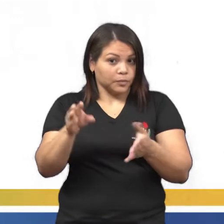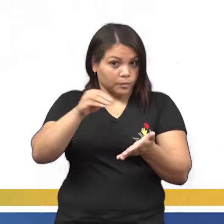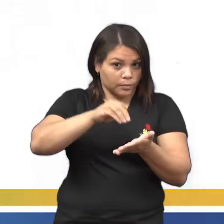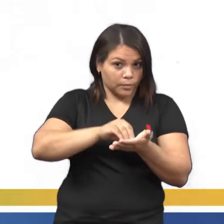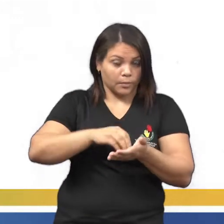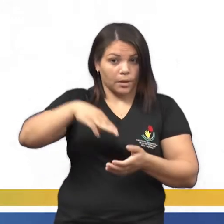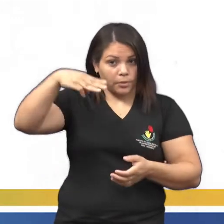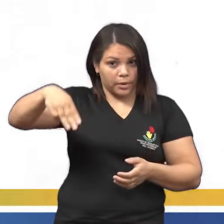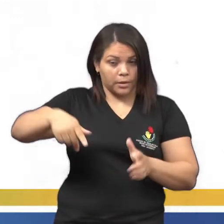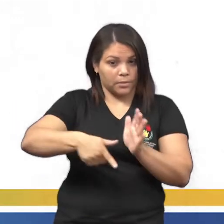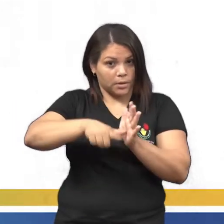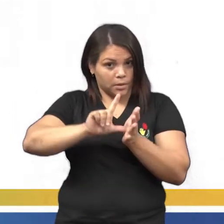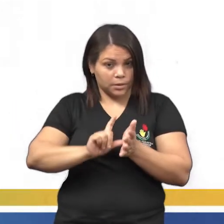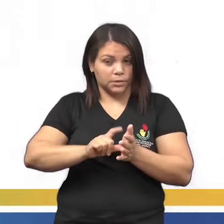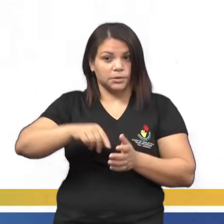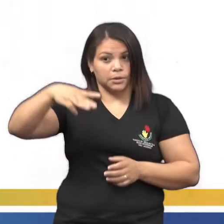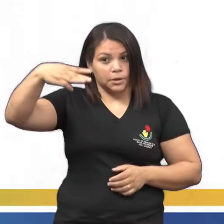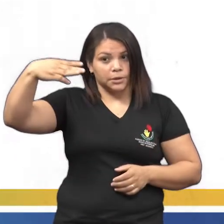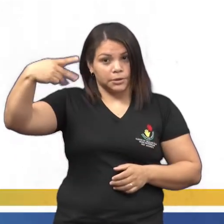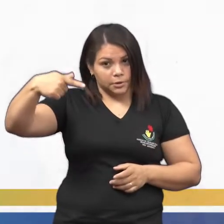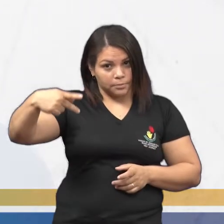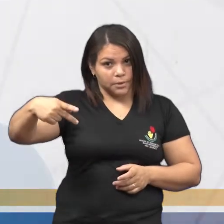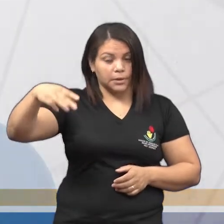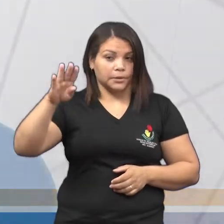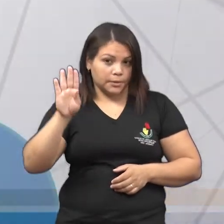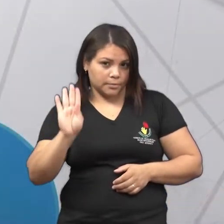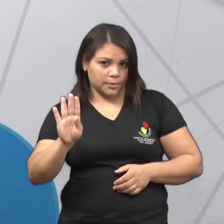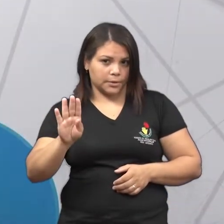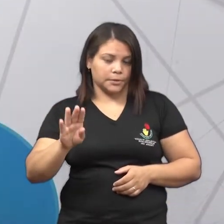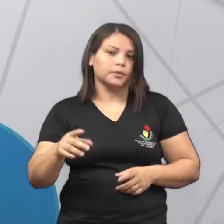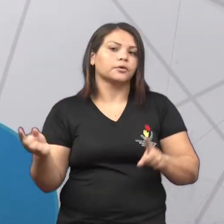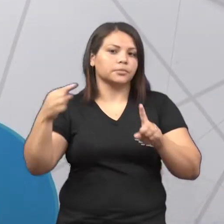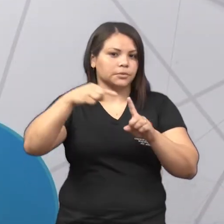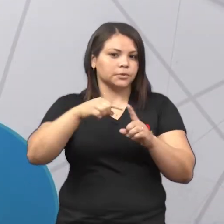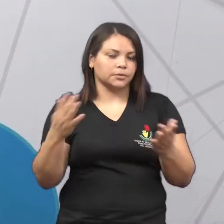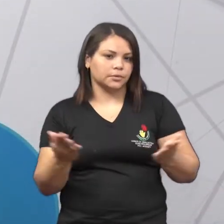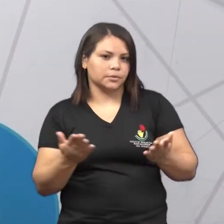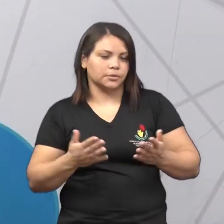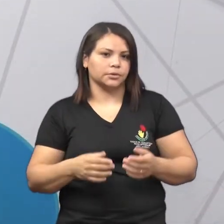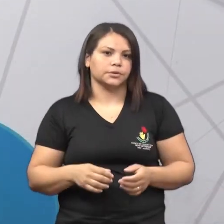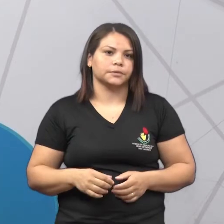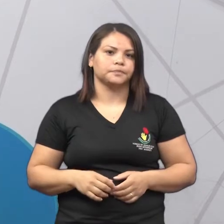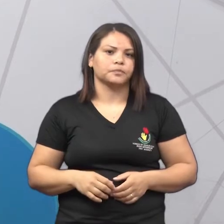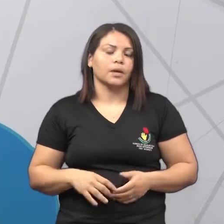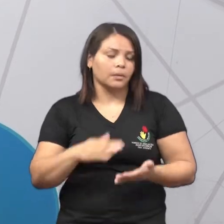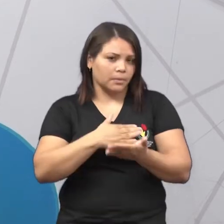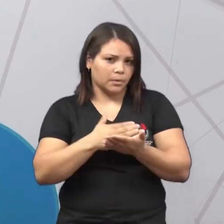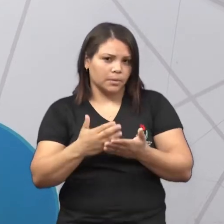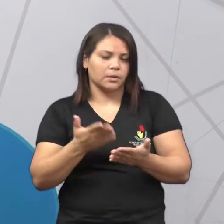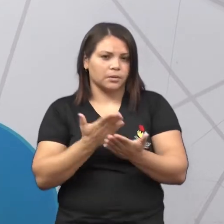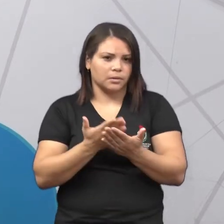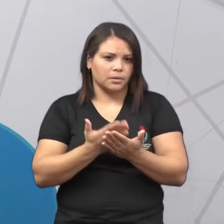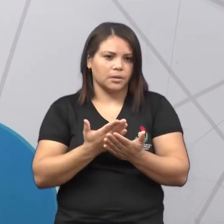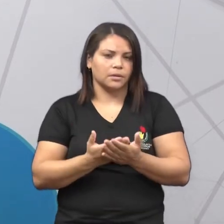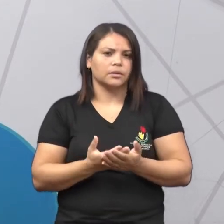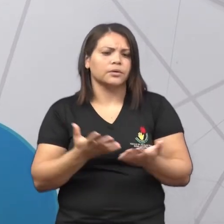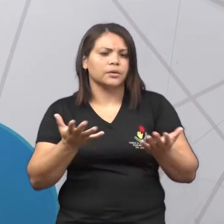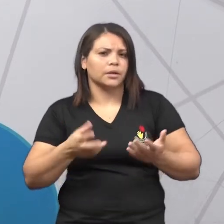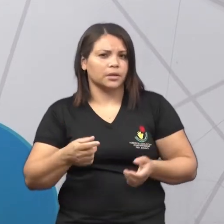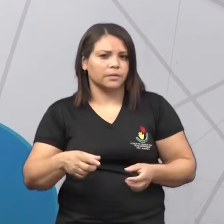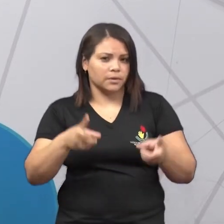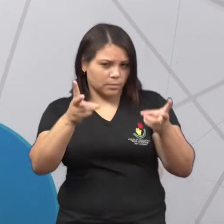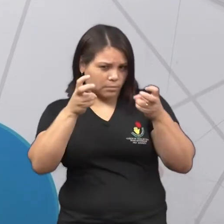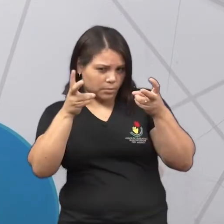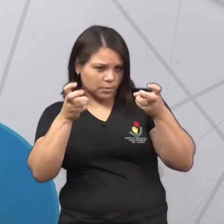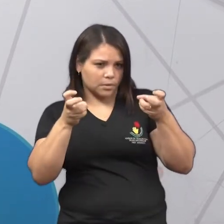B nas palavras. São esses três objetivos da aula de hoje, certo? Para começar a nossa aula, eu quero que